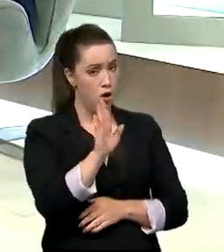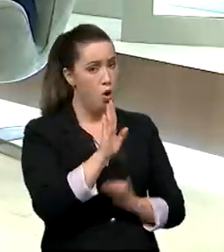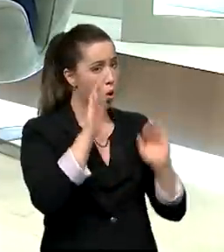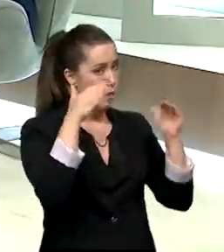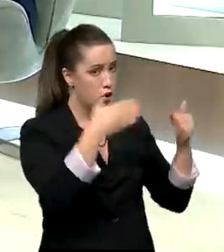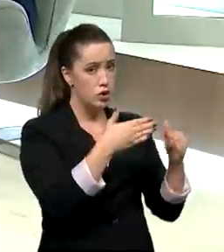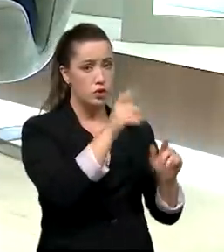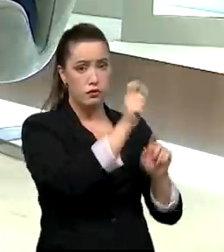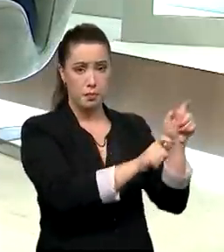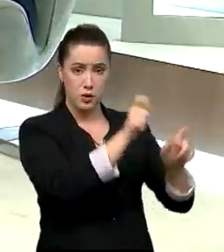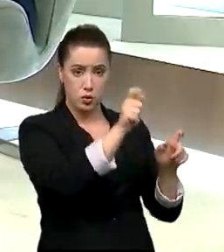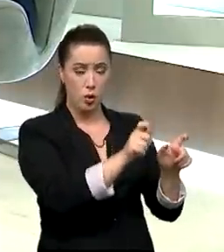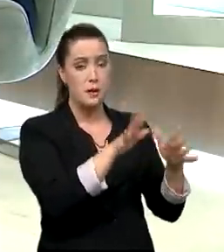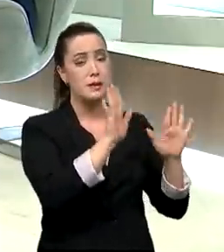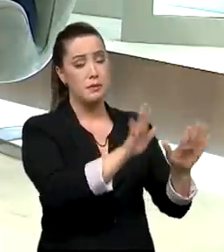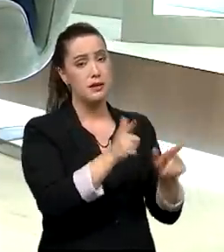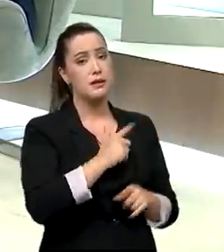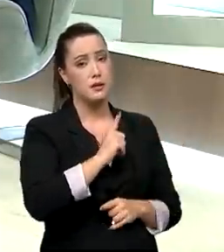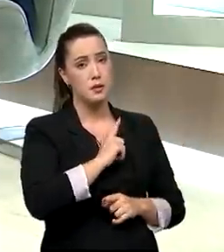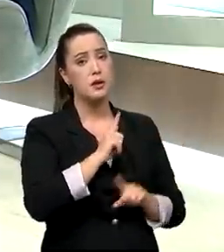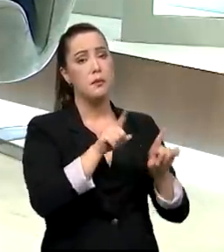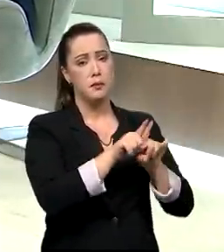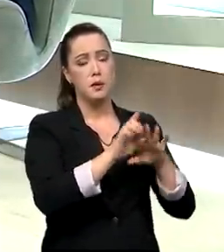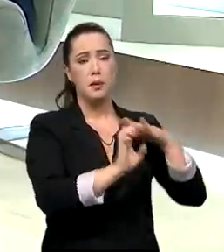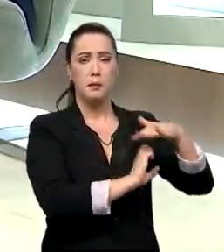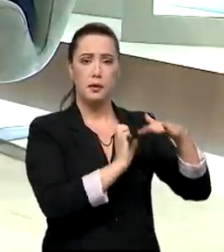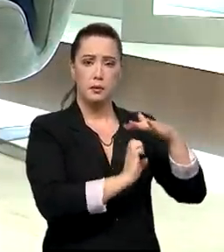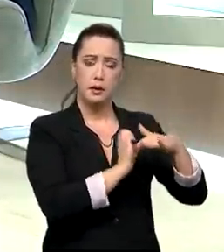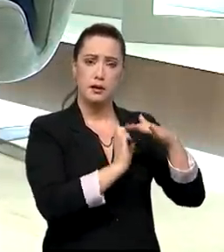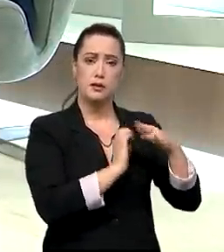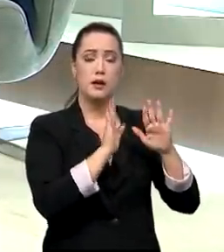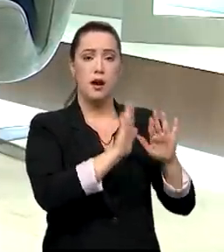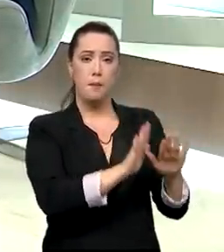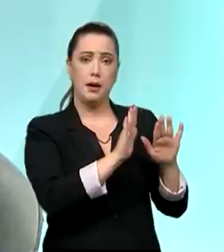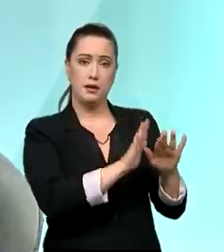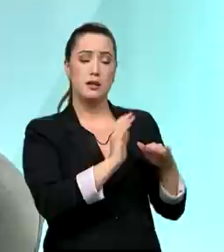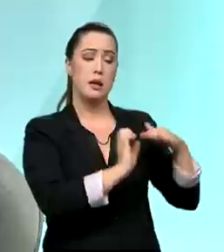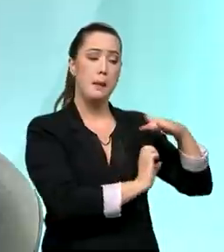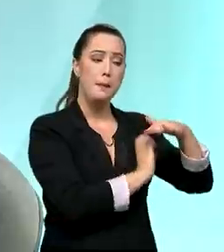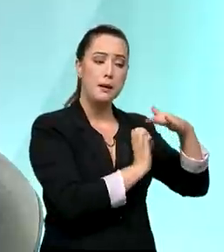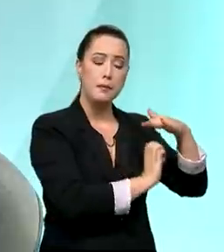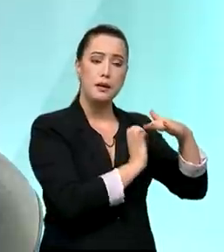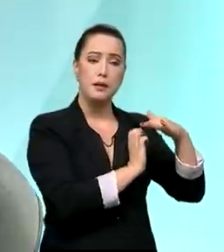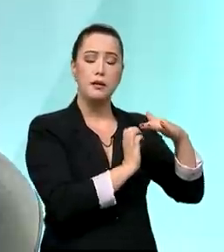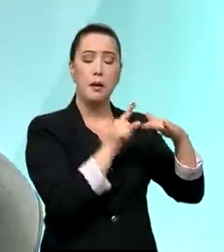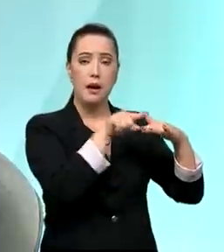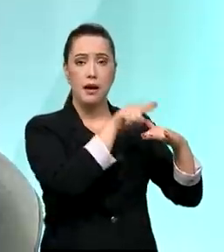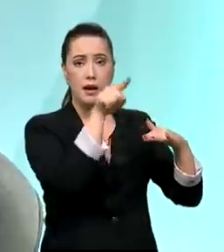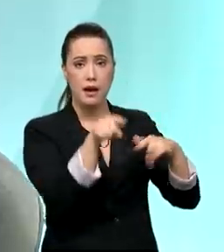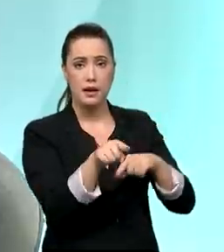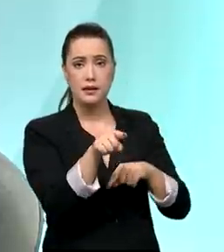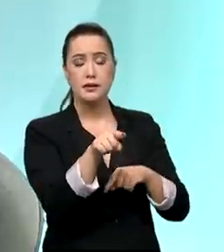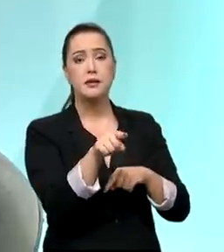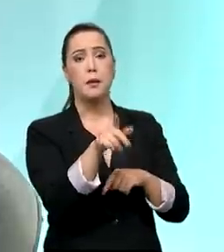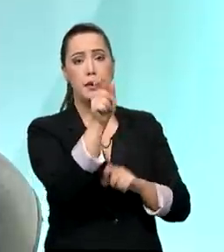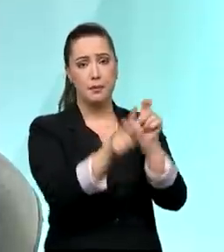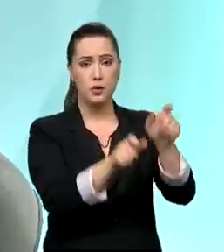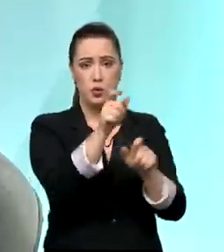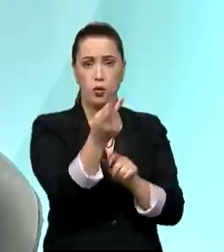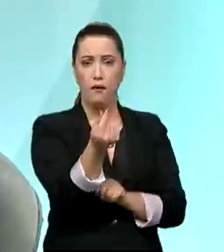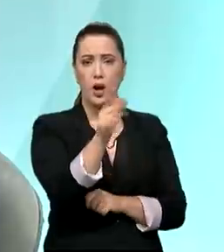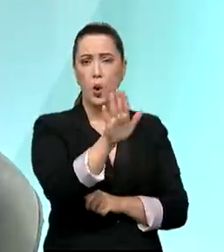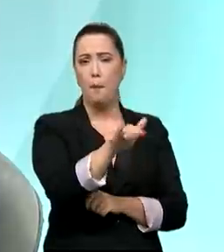físicas, mas temos também para a pessoa jurídica. Agora, esta das pessoas físicas, há uma taxa muito